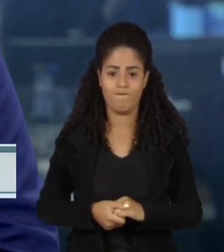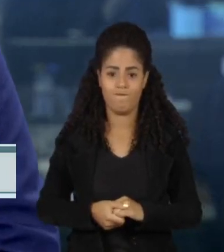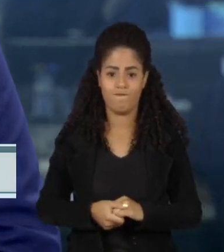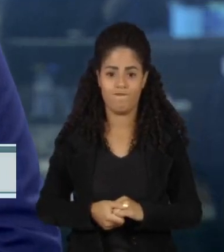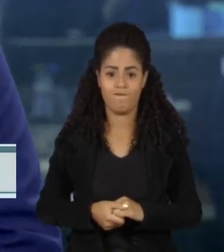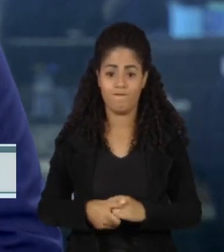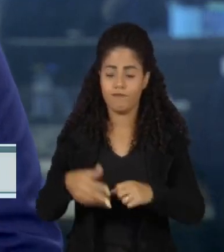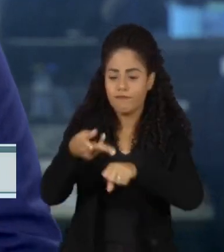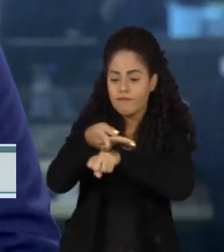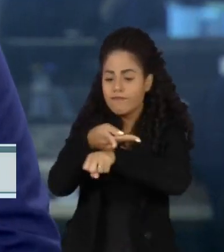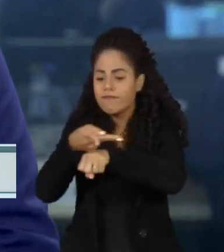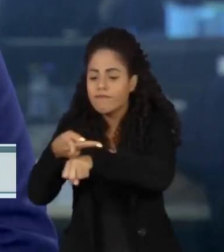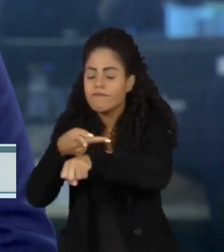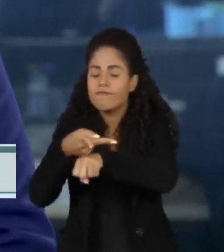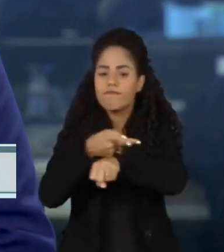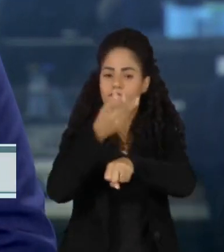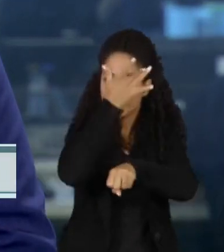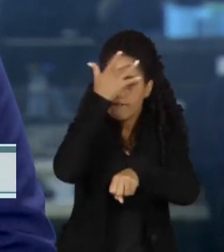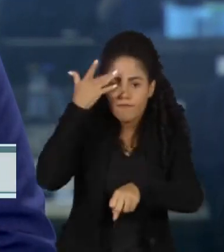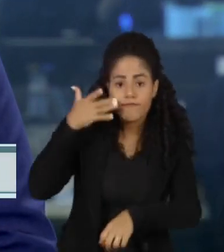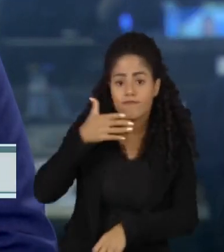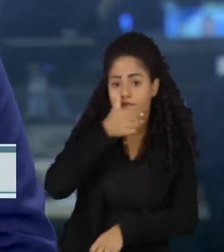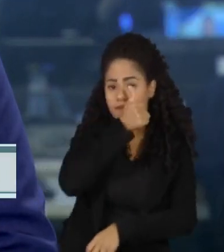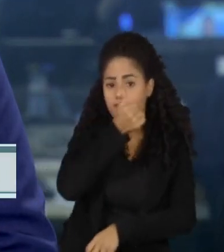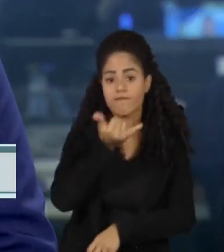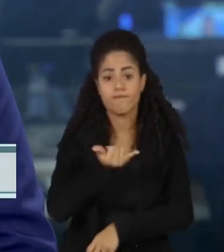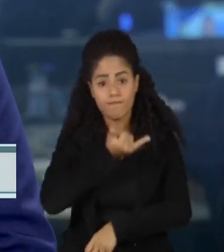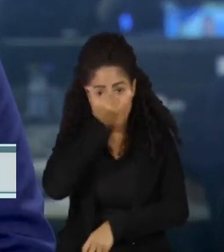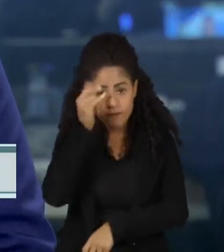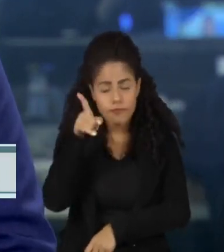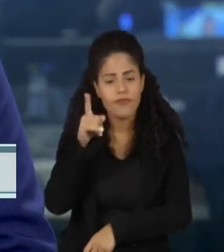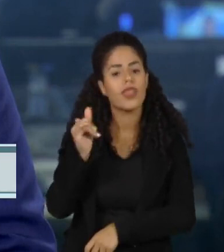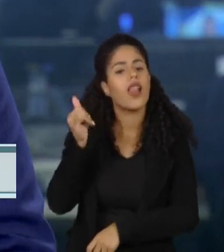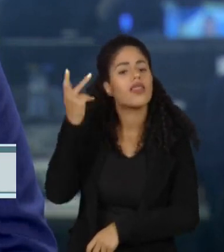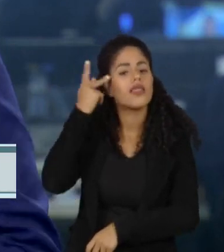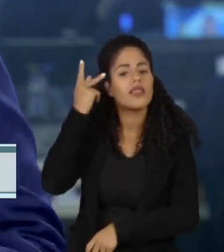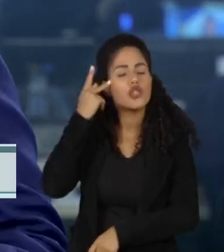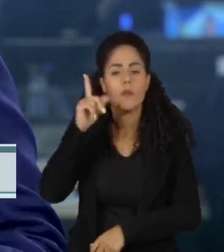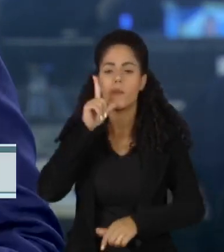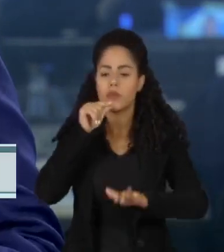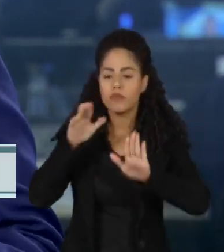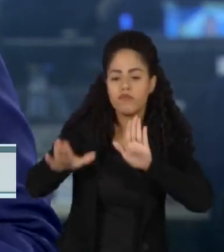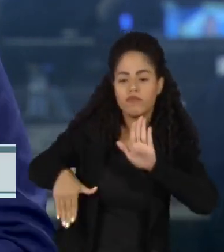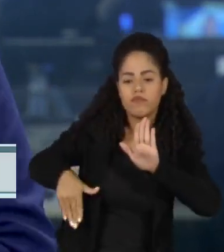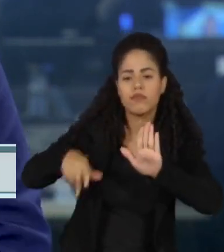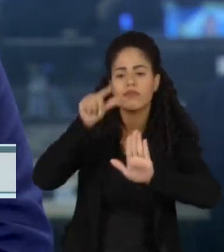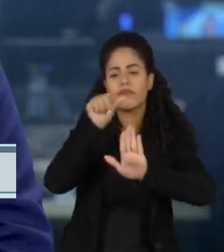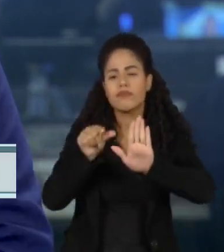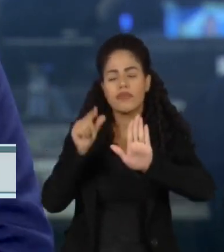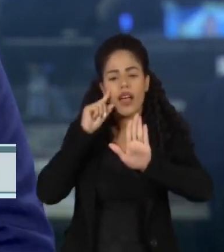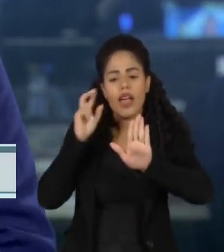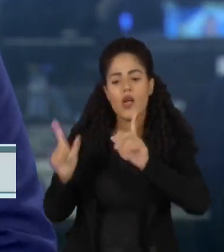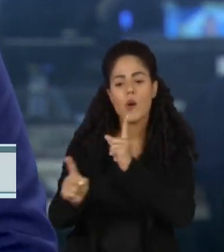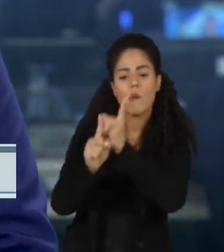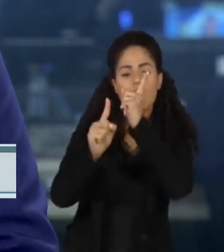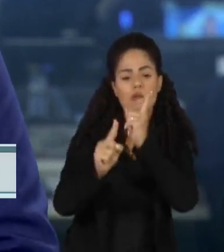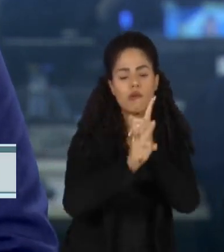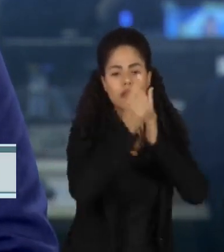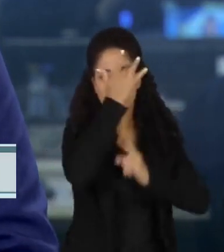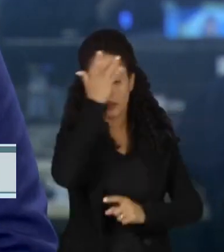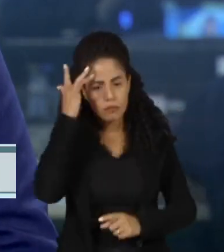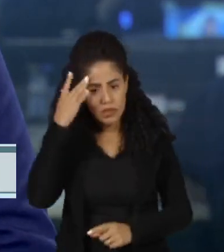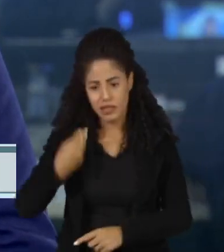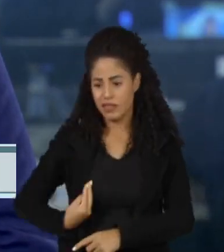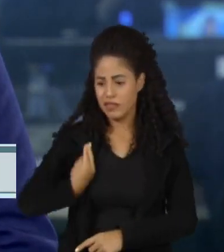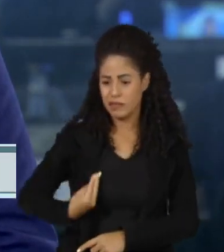E as buscas pelas vítimas da tragédia no litoral norte continuam, mas com o passar do tempo as chances de encontrar pessoas com vida